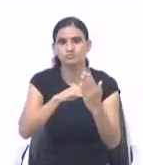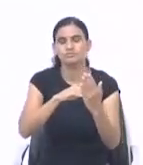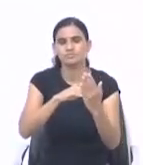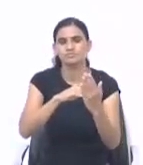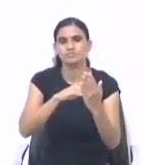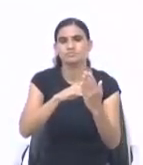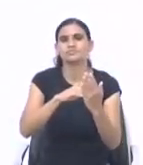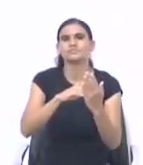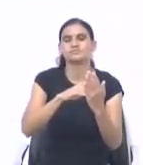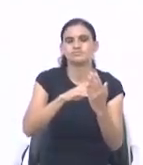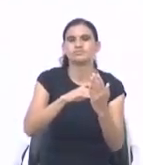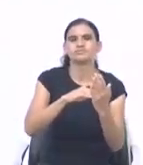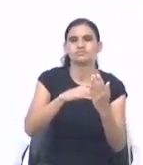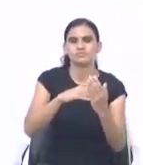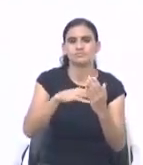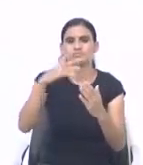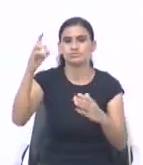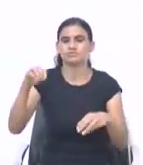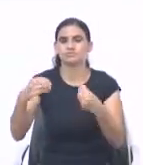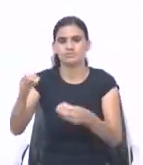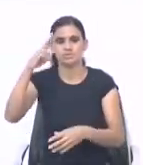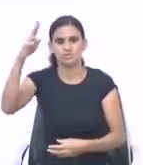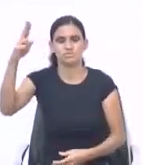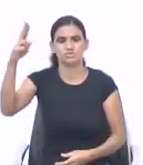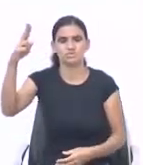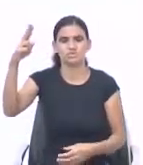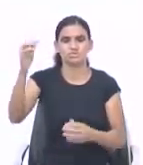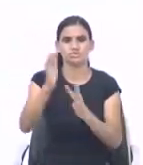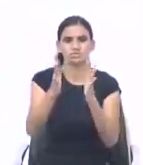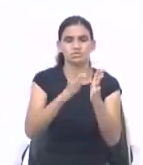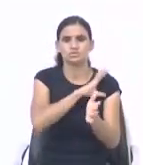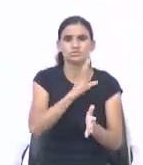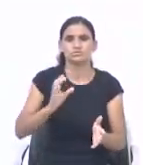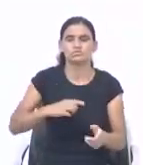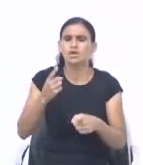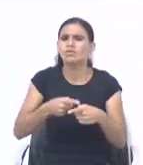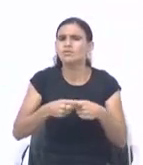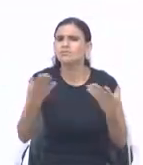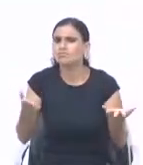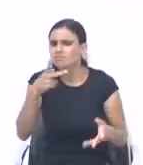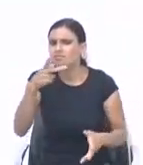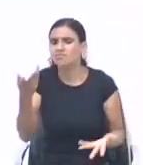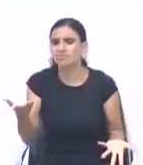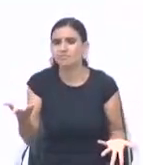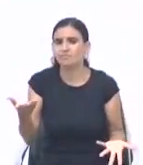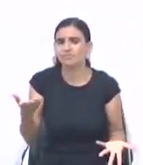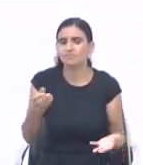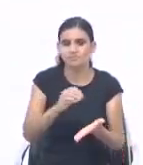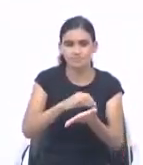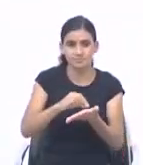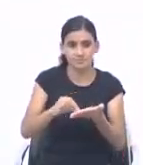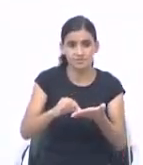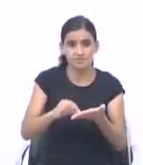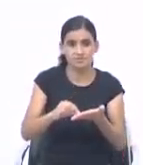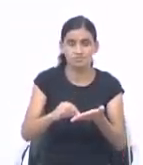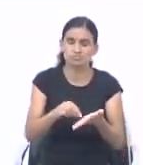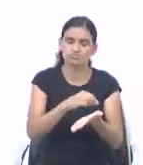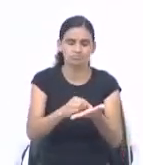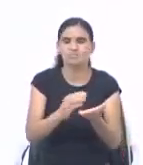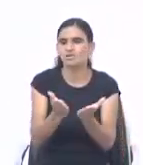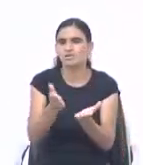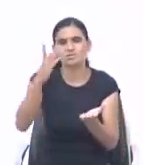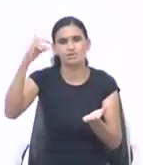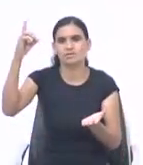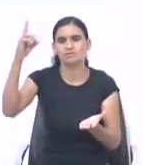suficiência, em nome do Senhor Jesus Cristo. Por que Ele está falando isso? Conforme está escrito, irmão, está escrito na